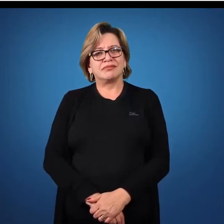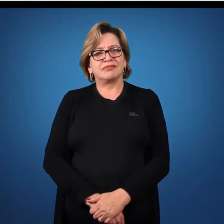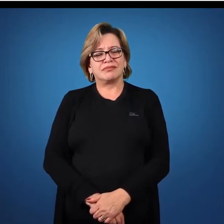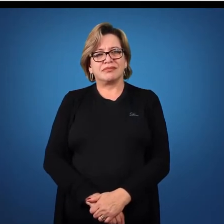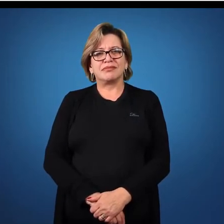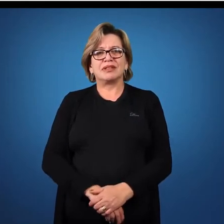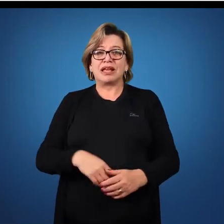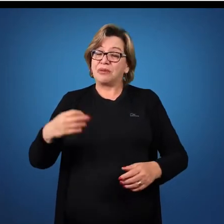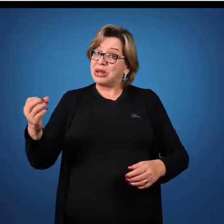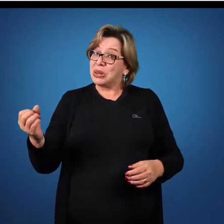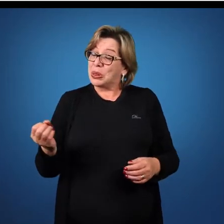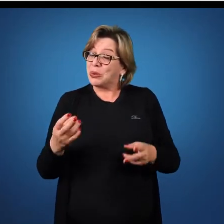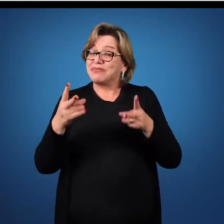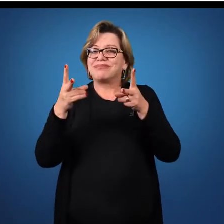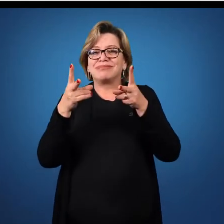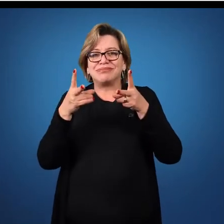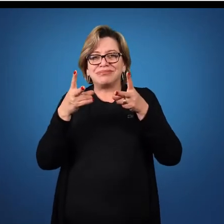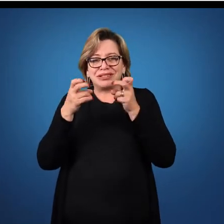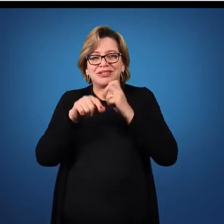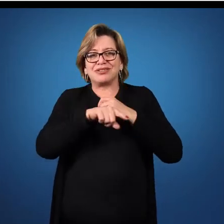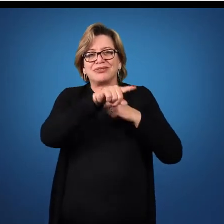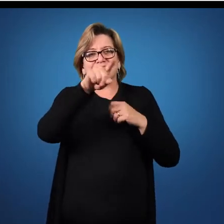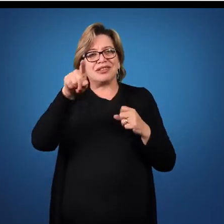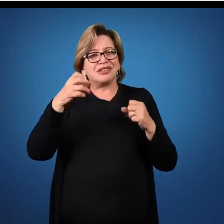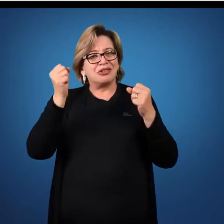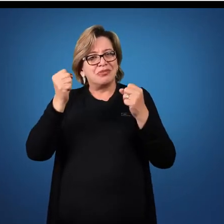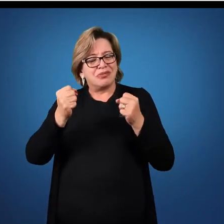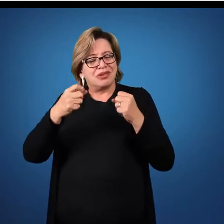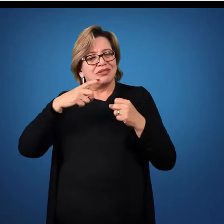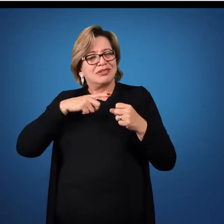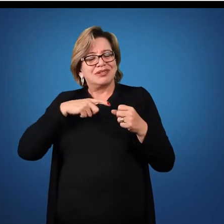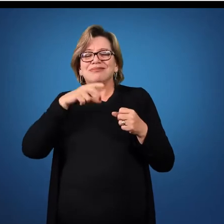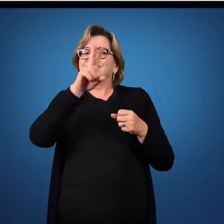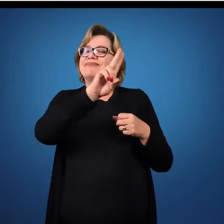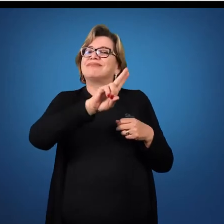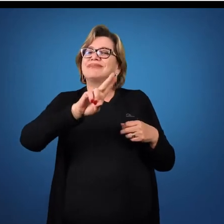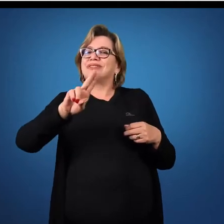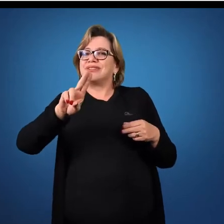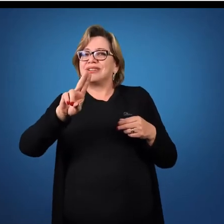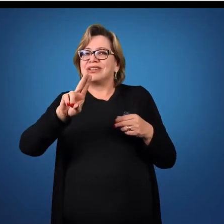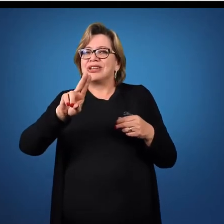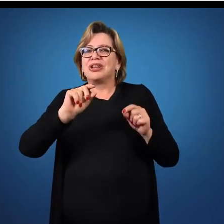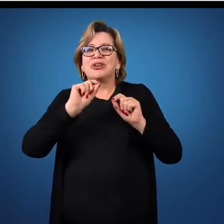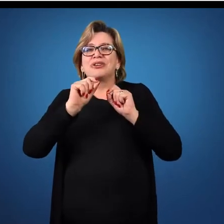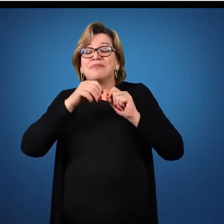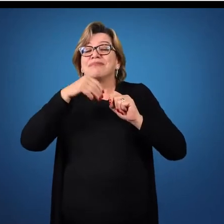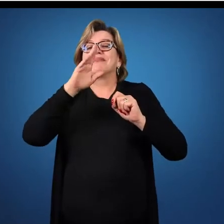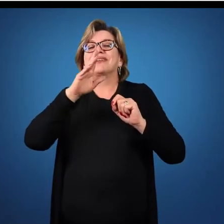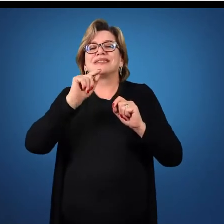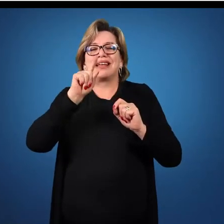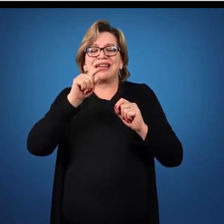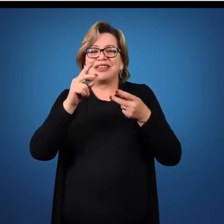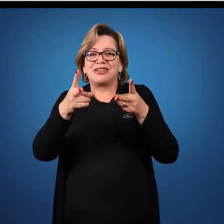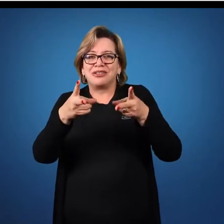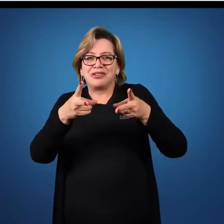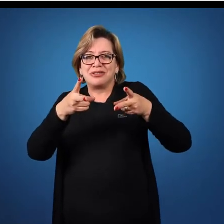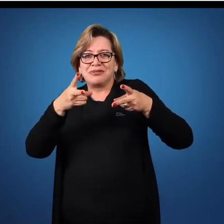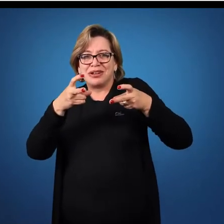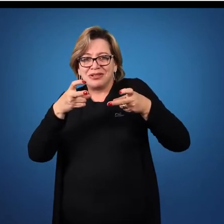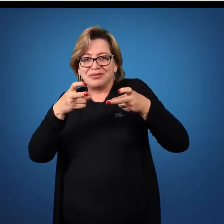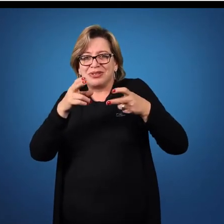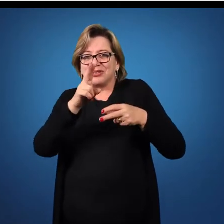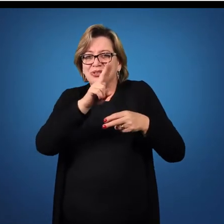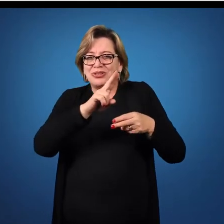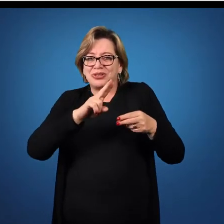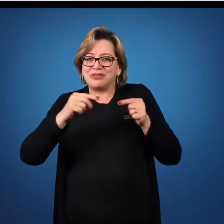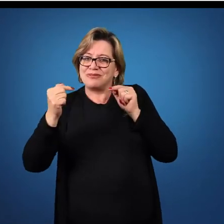Essa é uma nova percepção que você pode ter do seu nome. Mas é mais que isso. É a percepção do seu nome